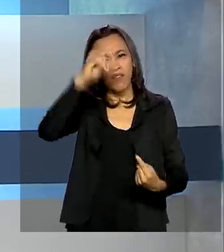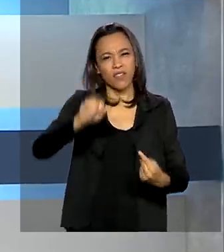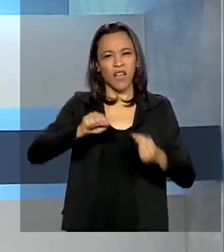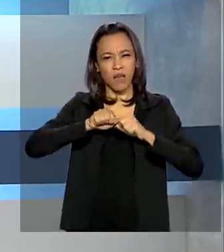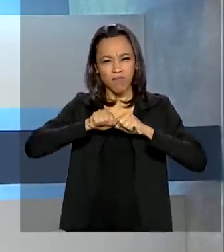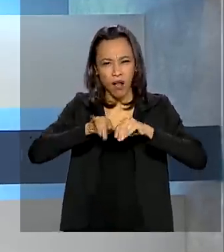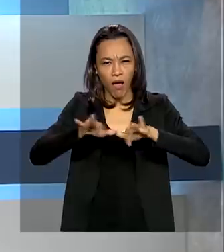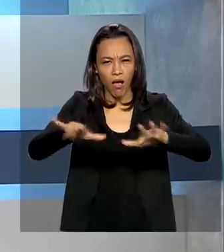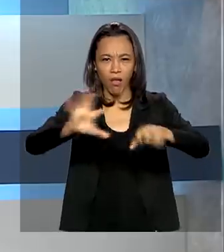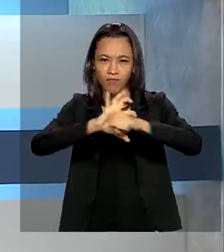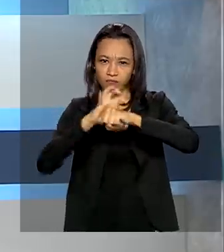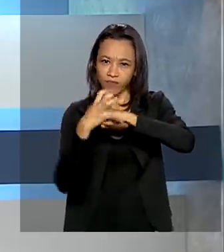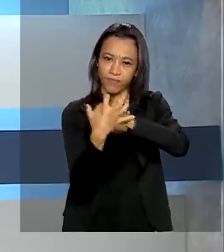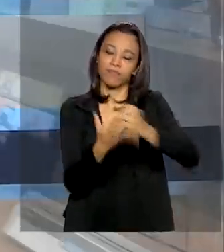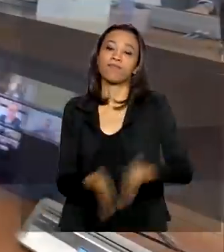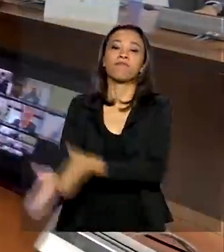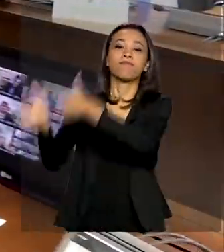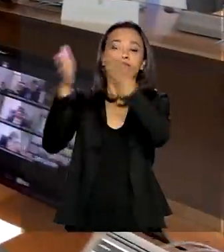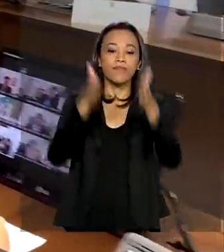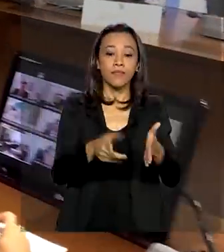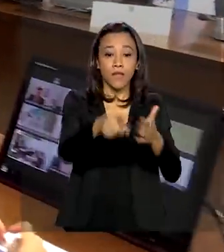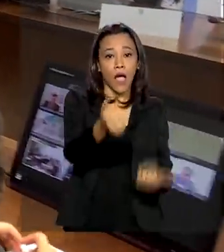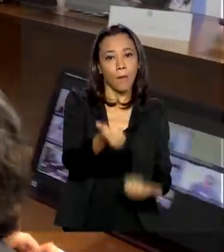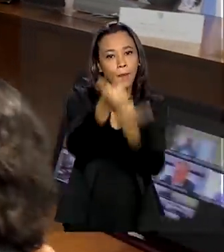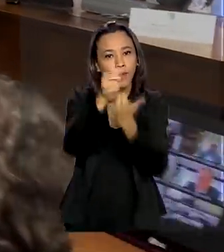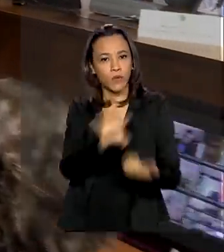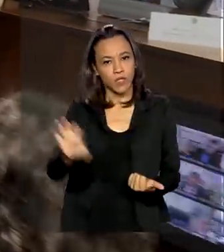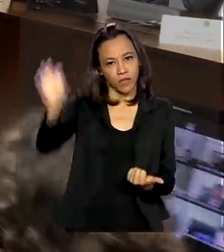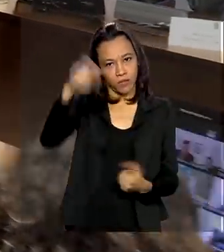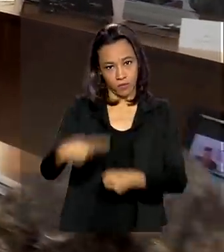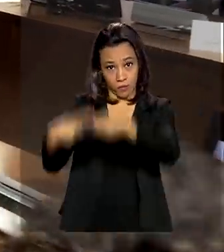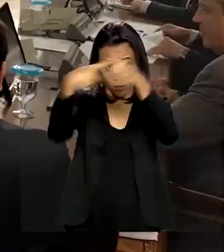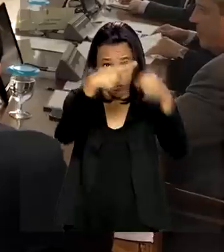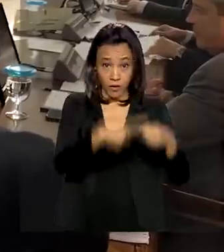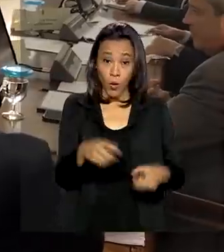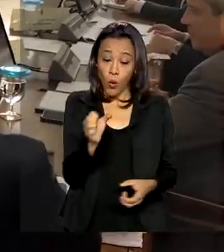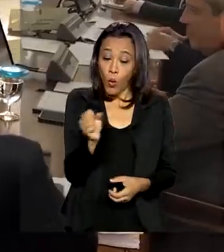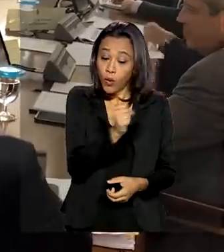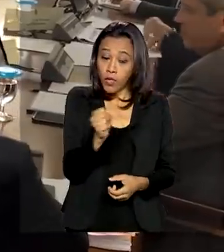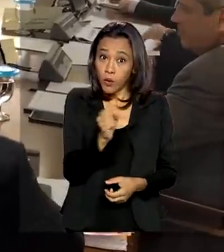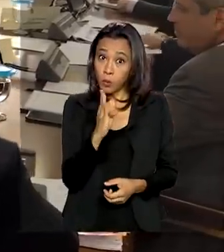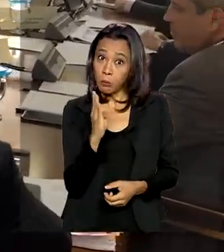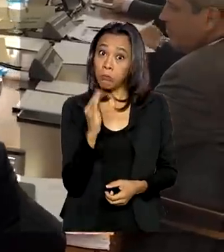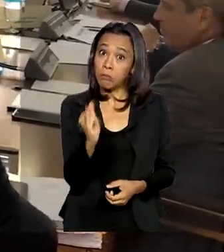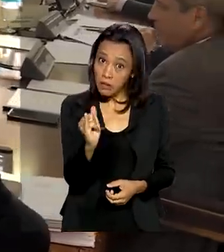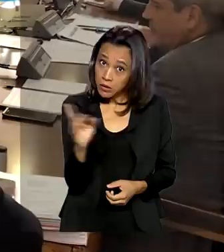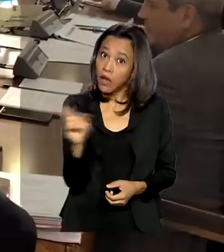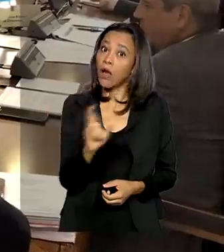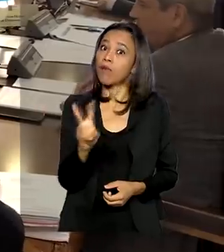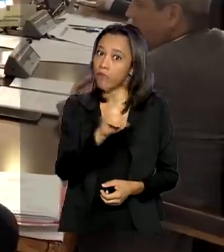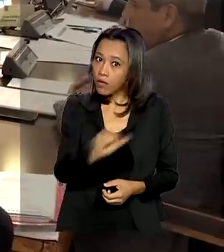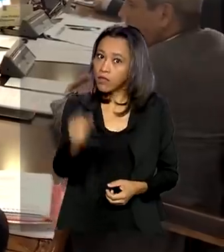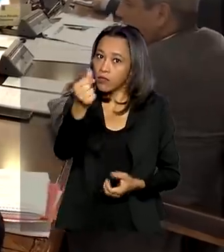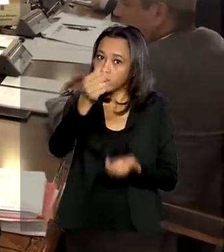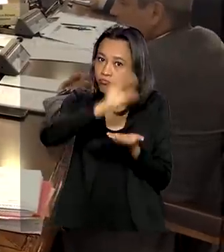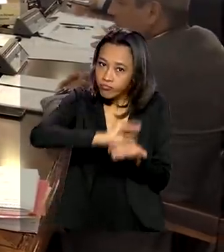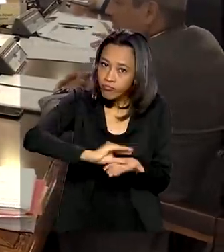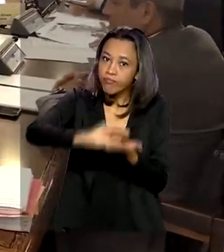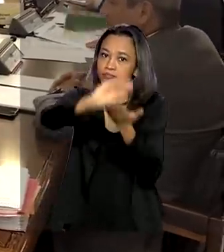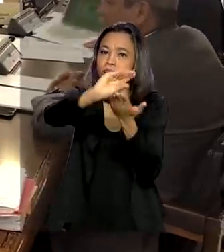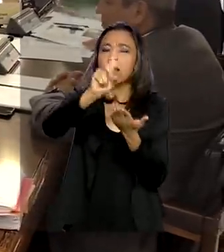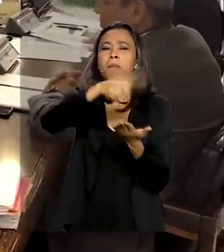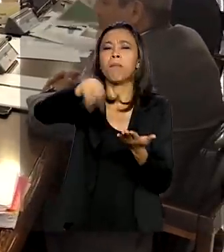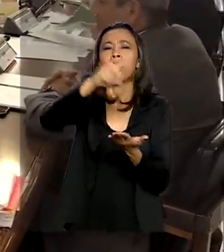coronavírus. Reforço no caixa de estados e municípios. 88 bilhões de reais vão ser repassados para